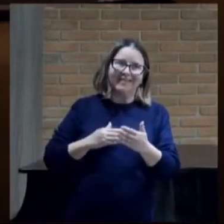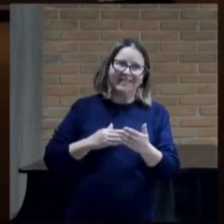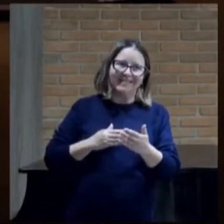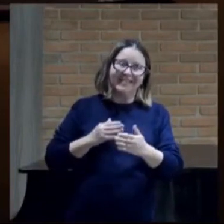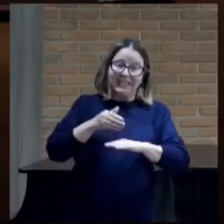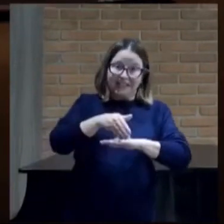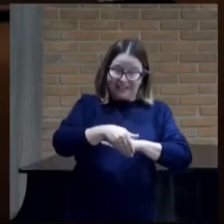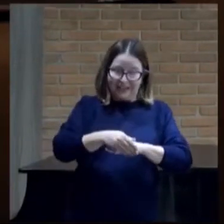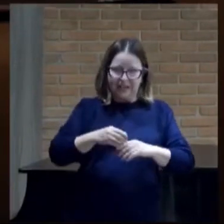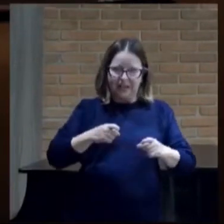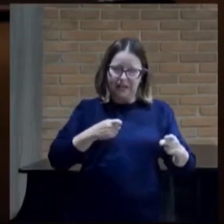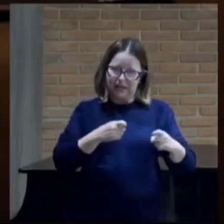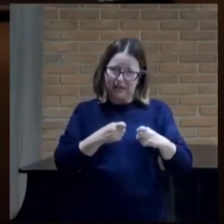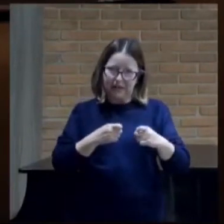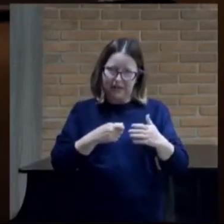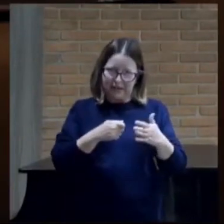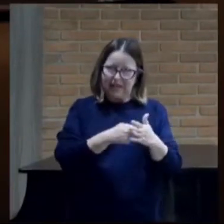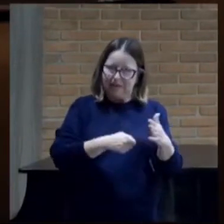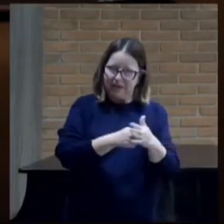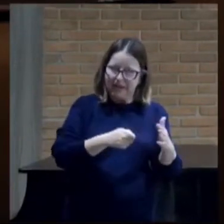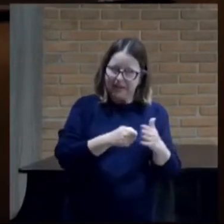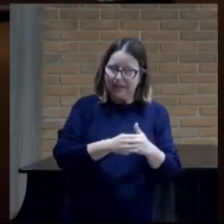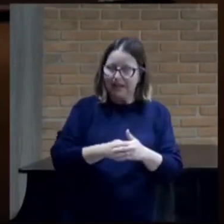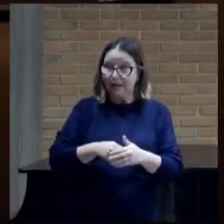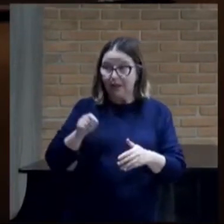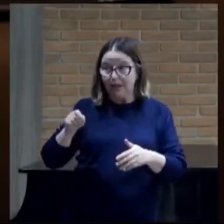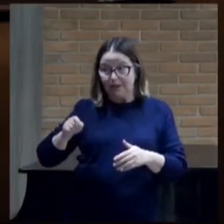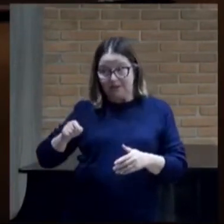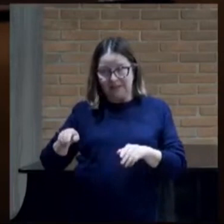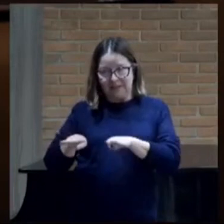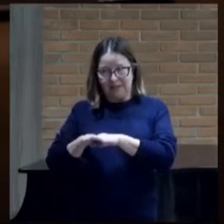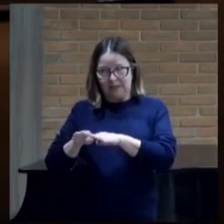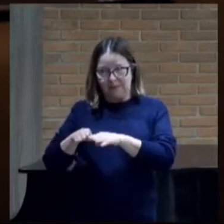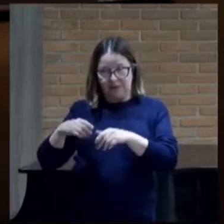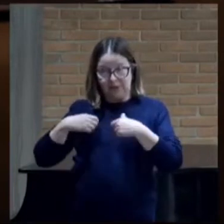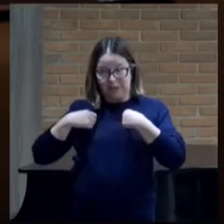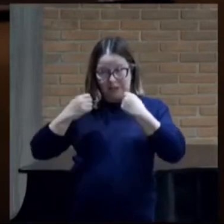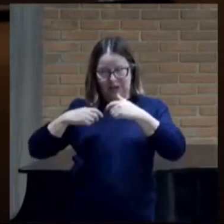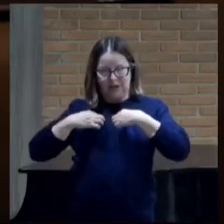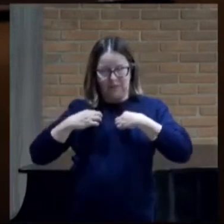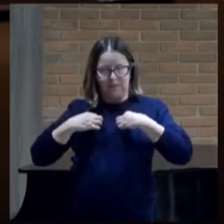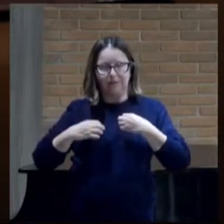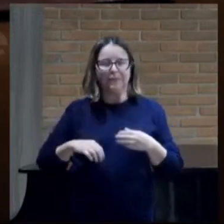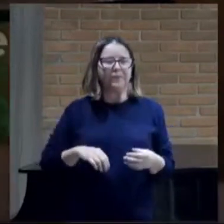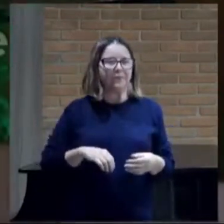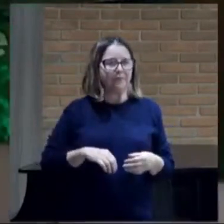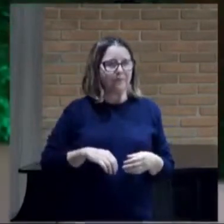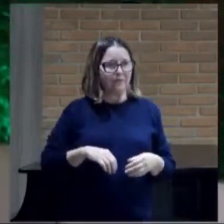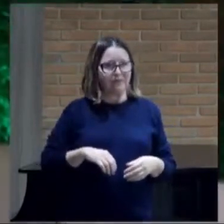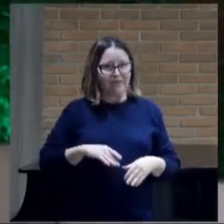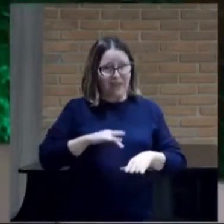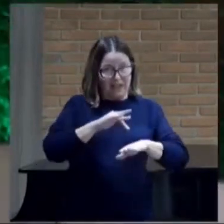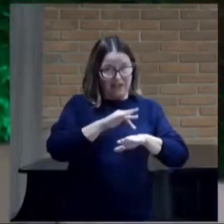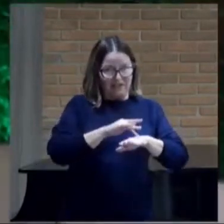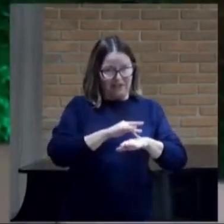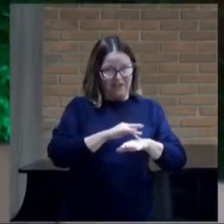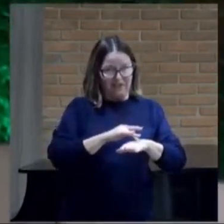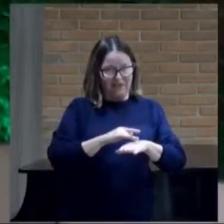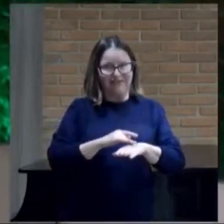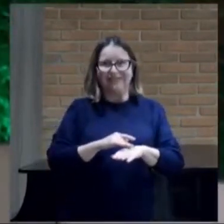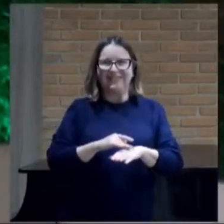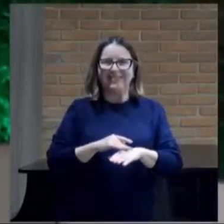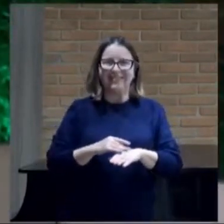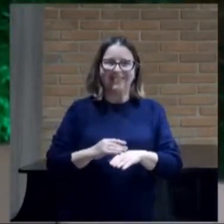tuas vestes disfarçou-se pois o rei de Israel e entrou na peleja safado